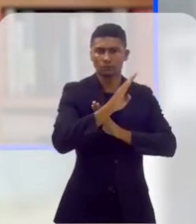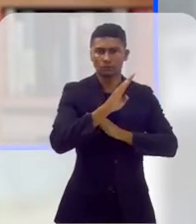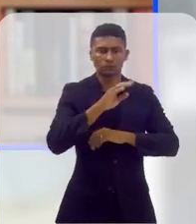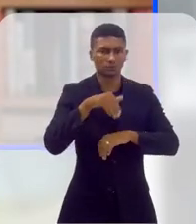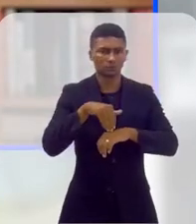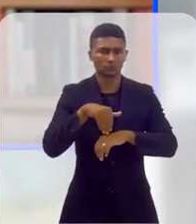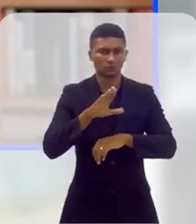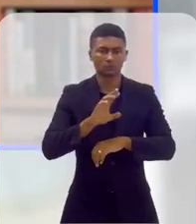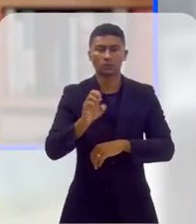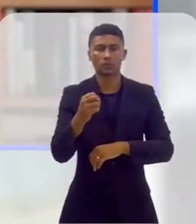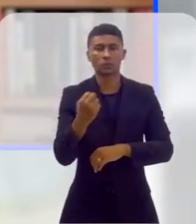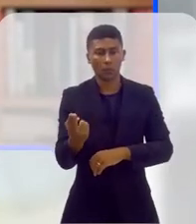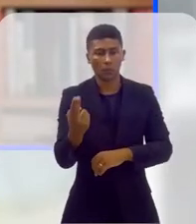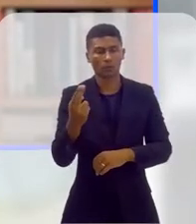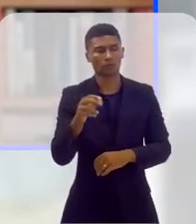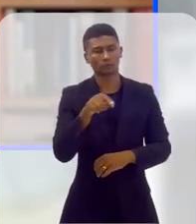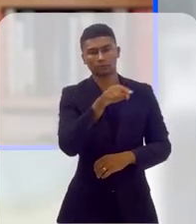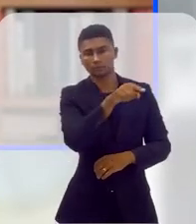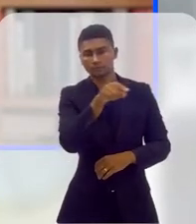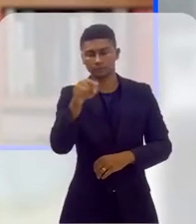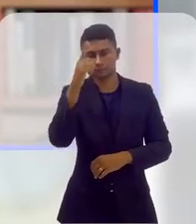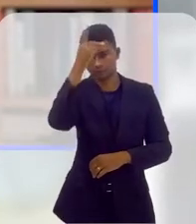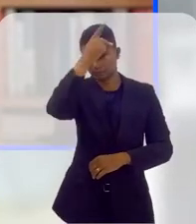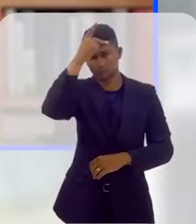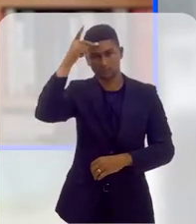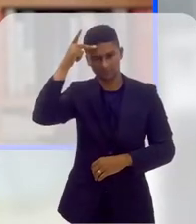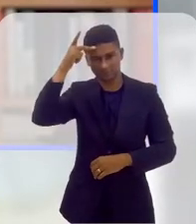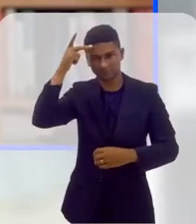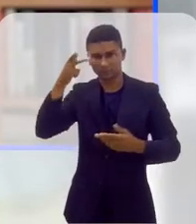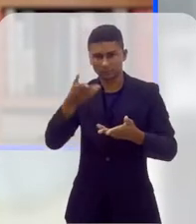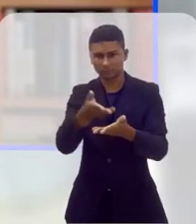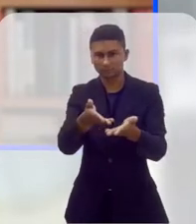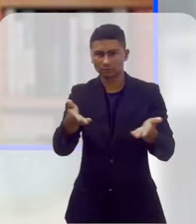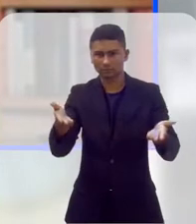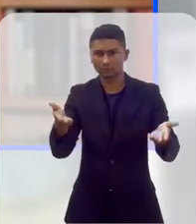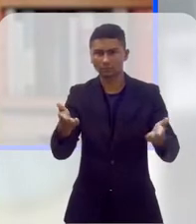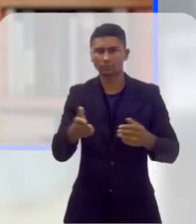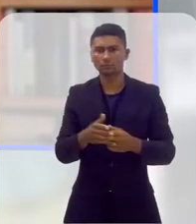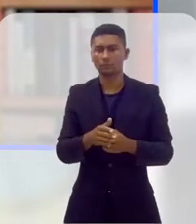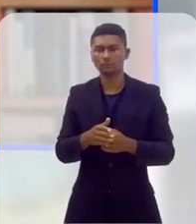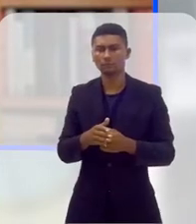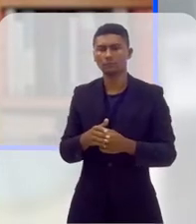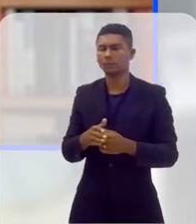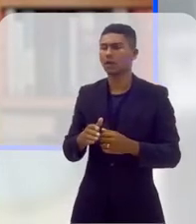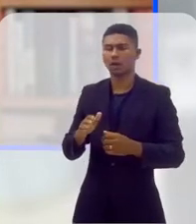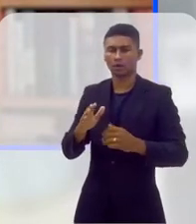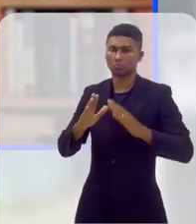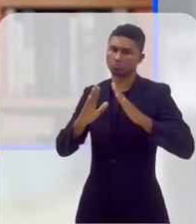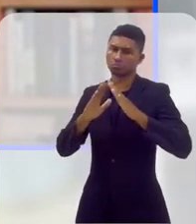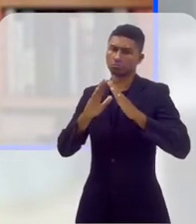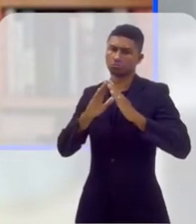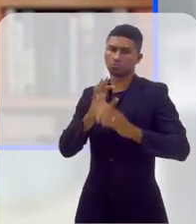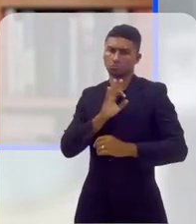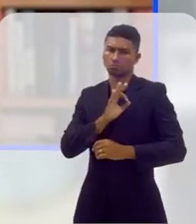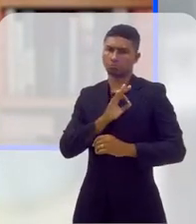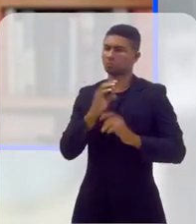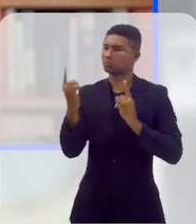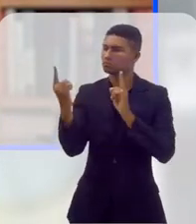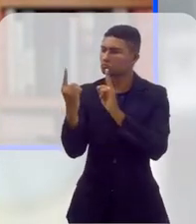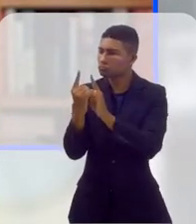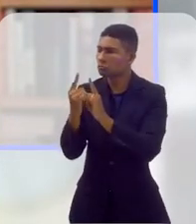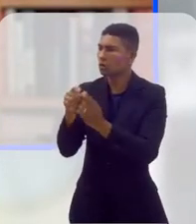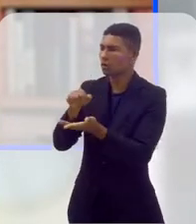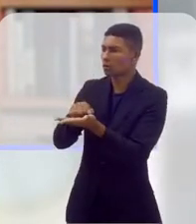disposição maior das pessoas em ir até as unidades policiais e registrar essas